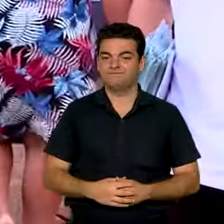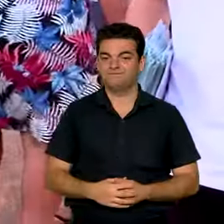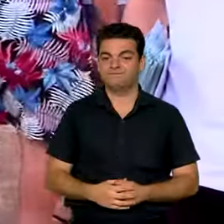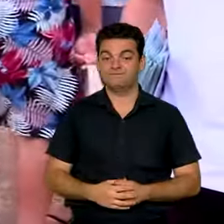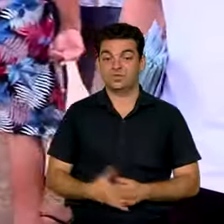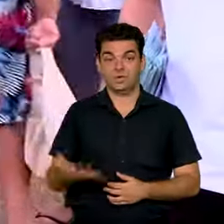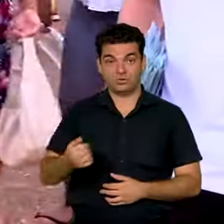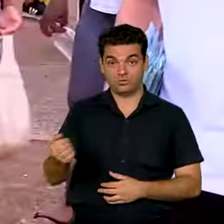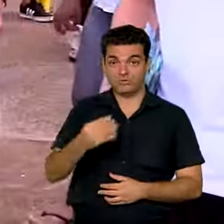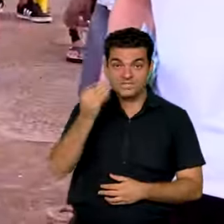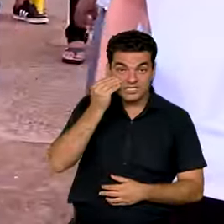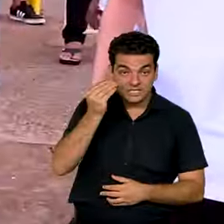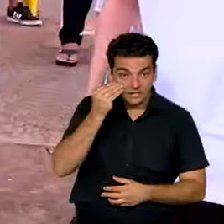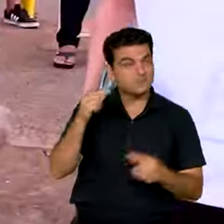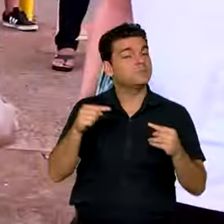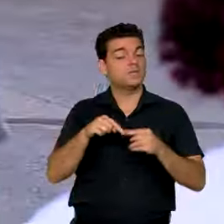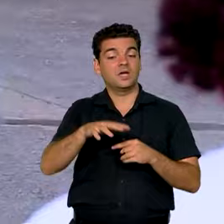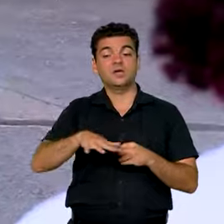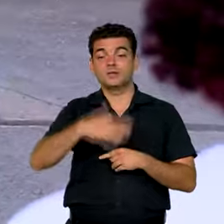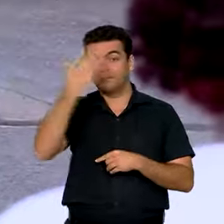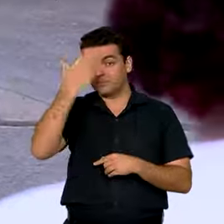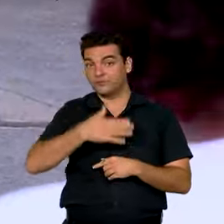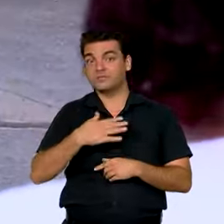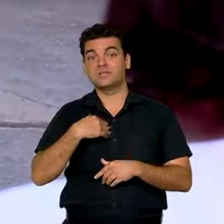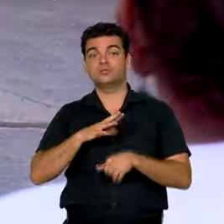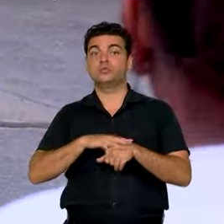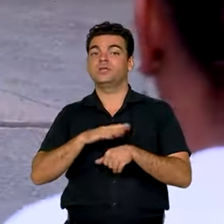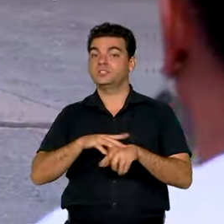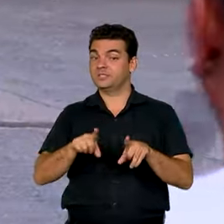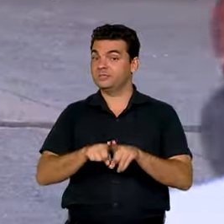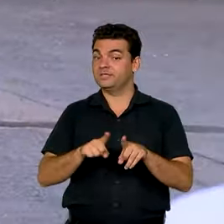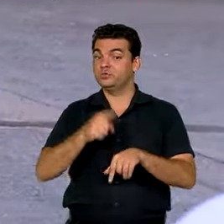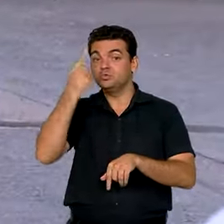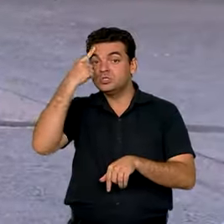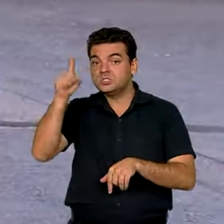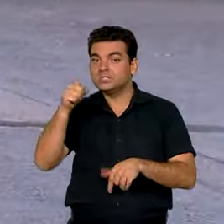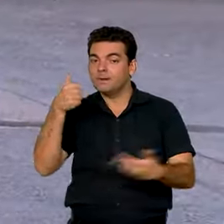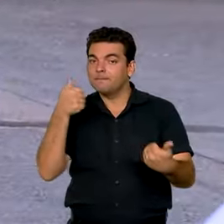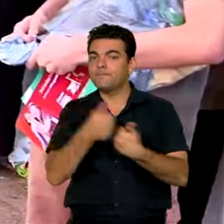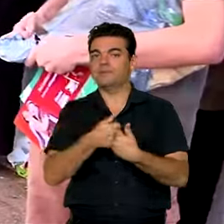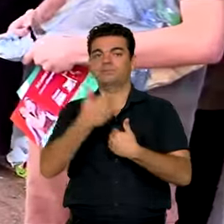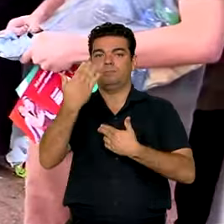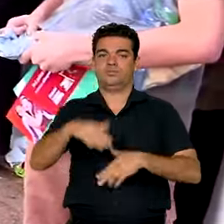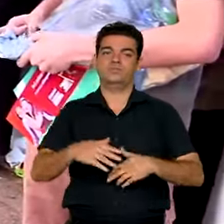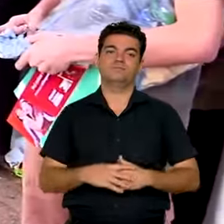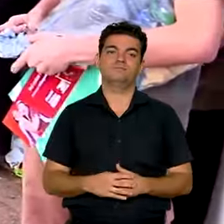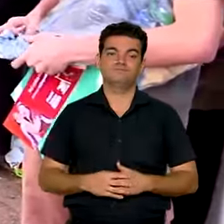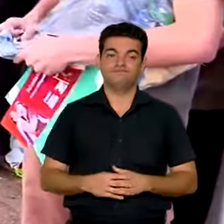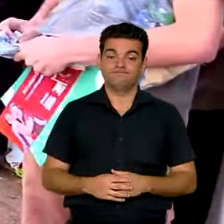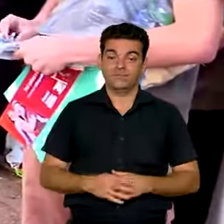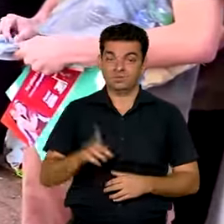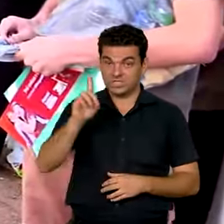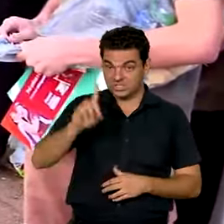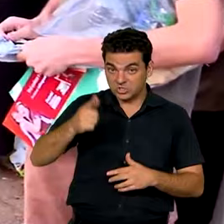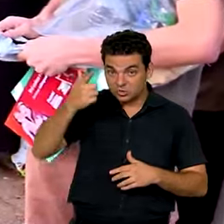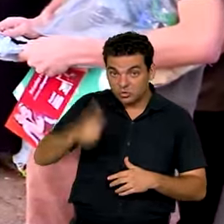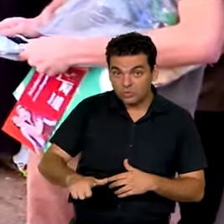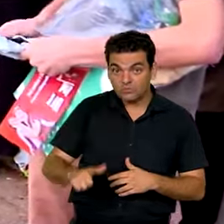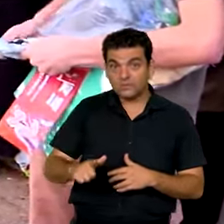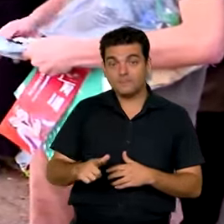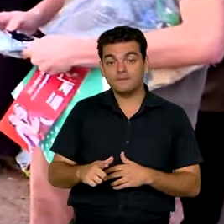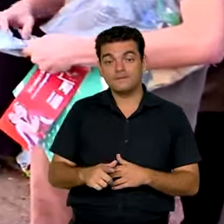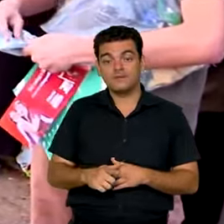A nova chance também vale para quem comprovou que estava doente na data original do exame. Para ter direito a fazer a segunda